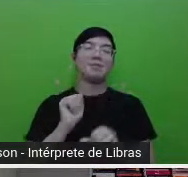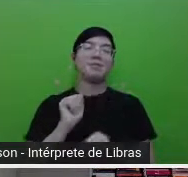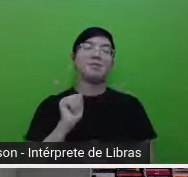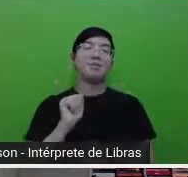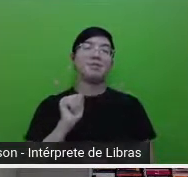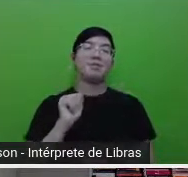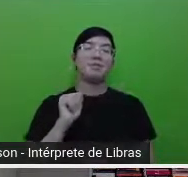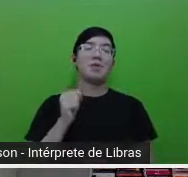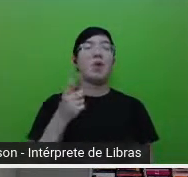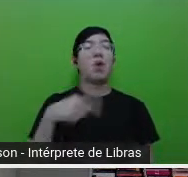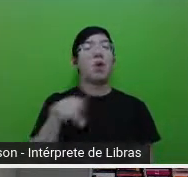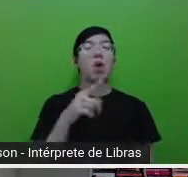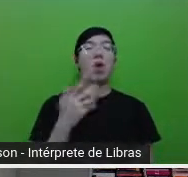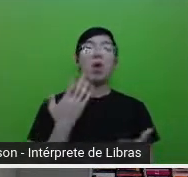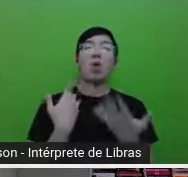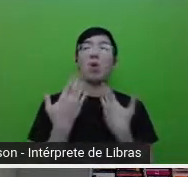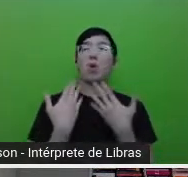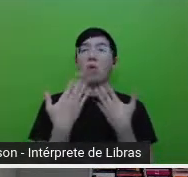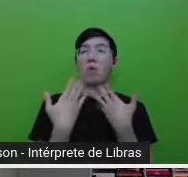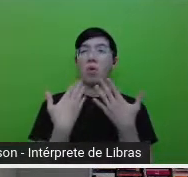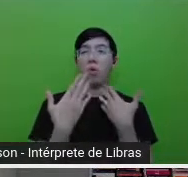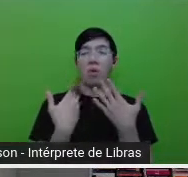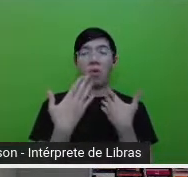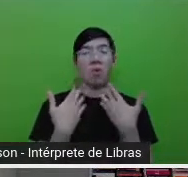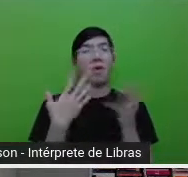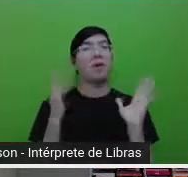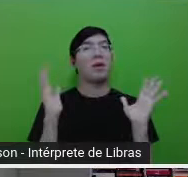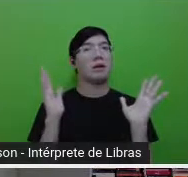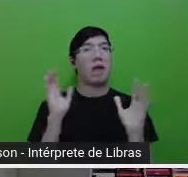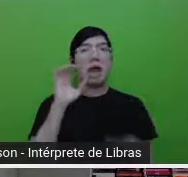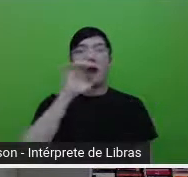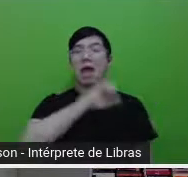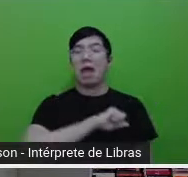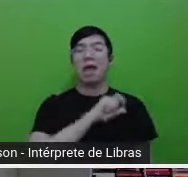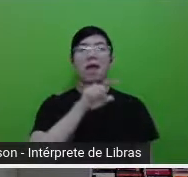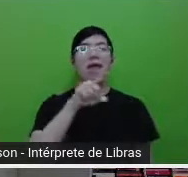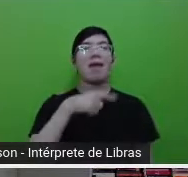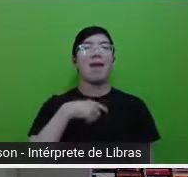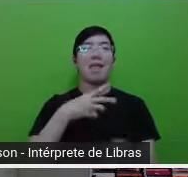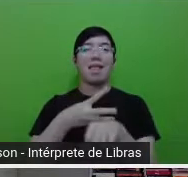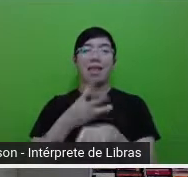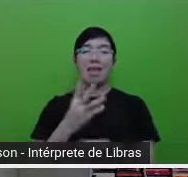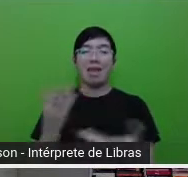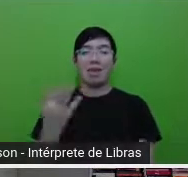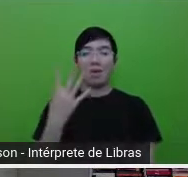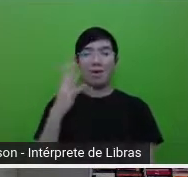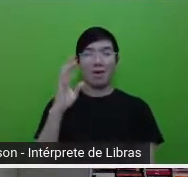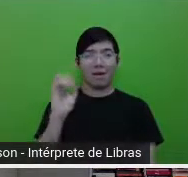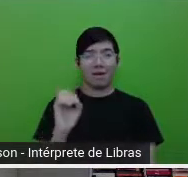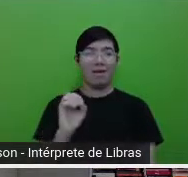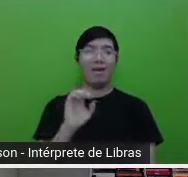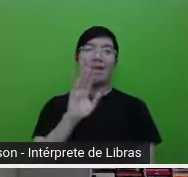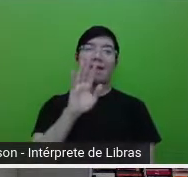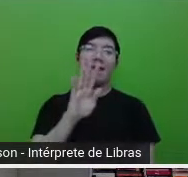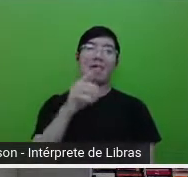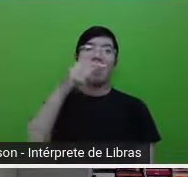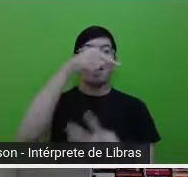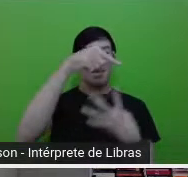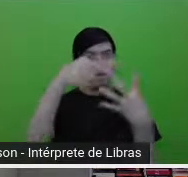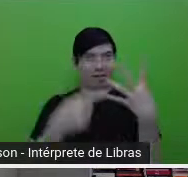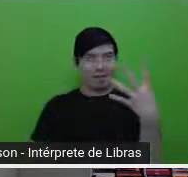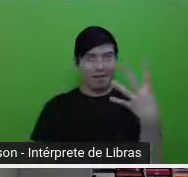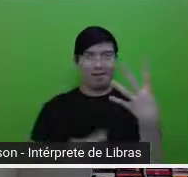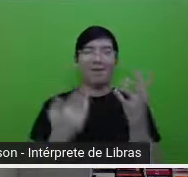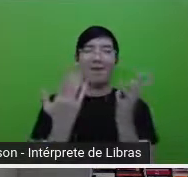e eu sei que a Amiga Genial, a tetralogia é uma coisa, como eu falei, é um caminho sem volta, você entra nesse planeta,